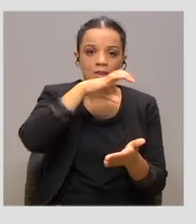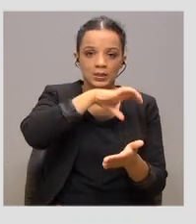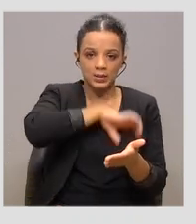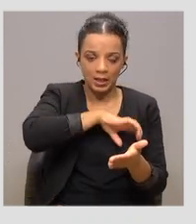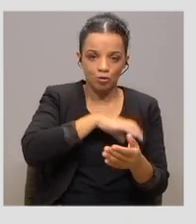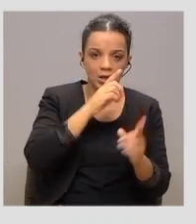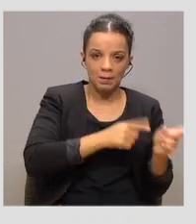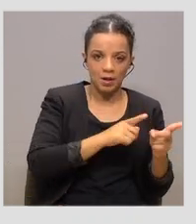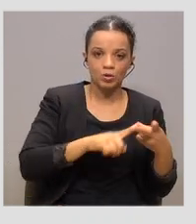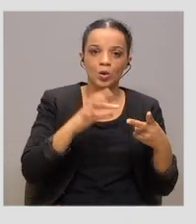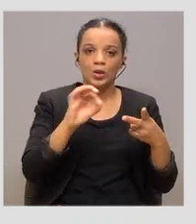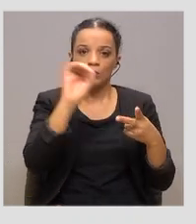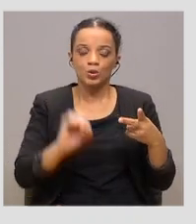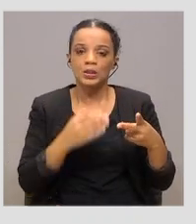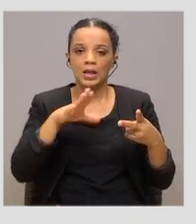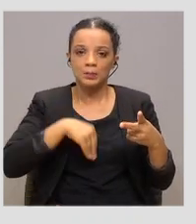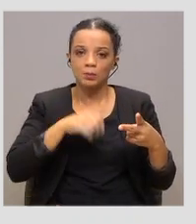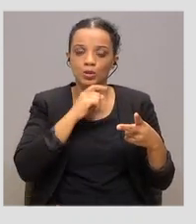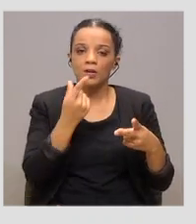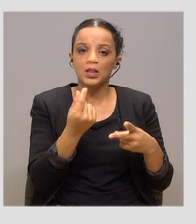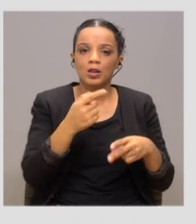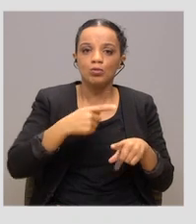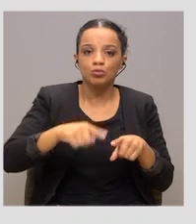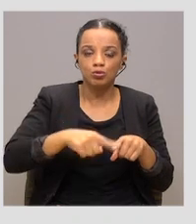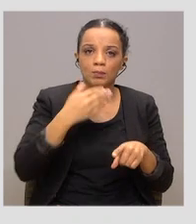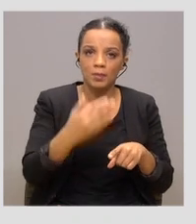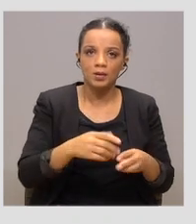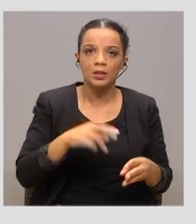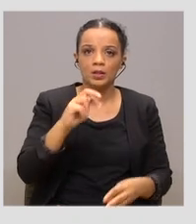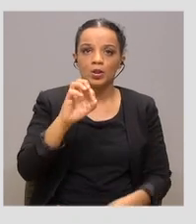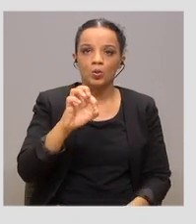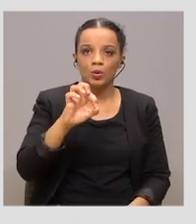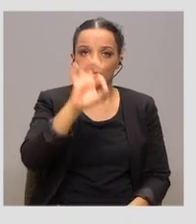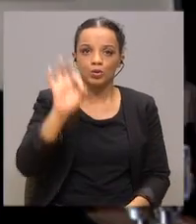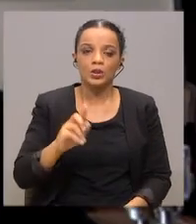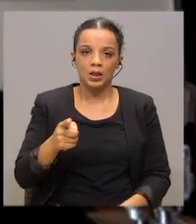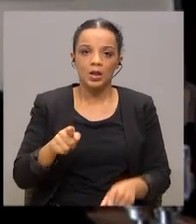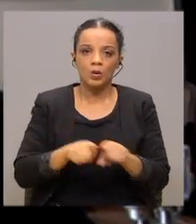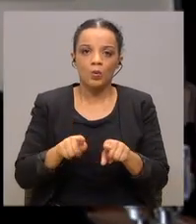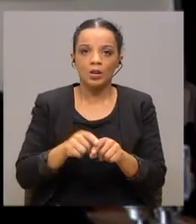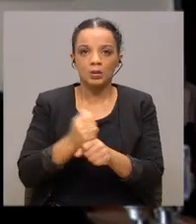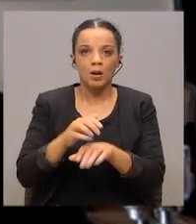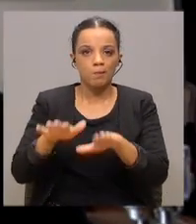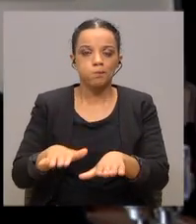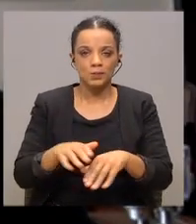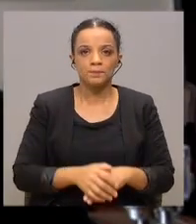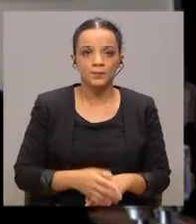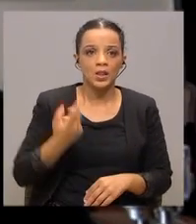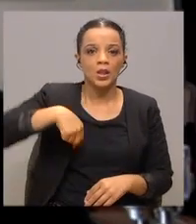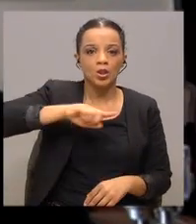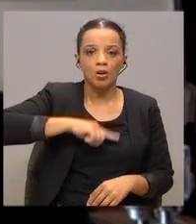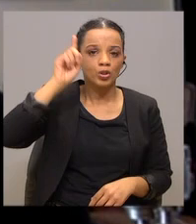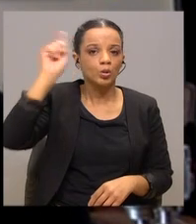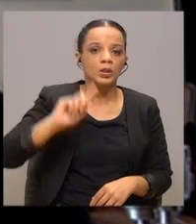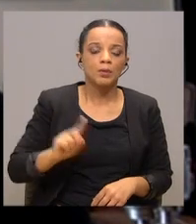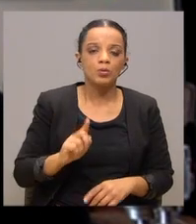admite recorrer a linhas de crédito, para 38% será o lay-off. Não temos qualquer noção de qual